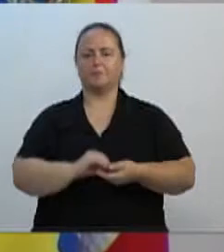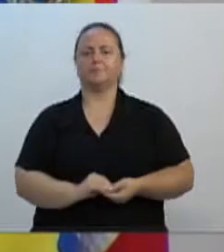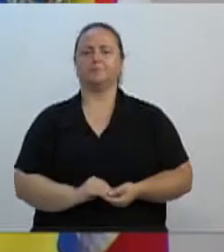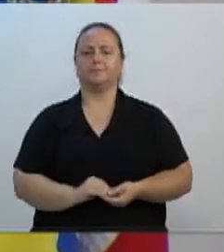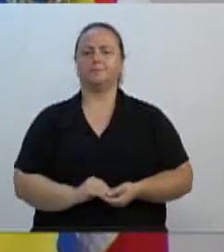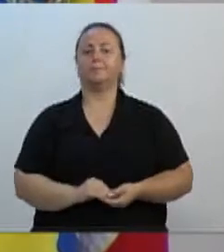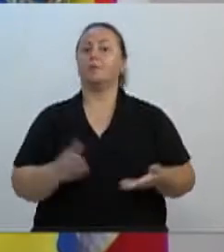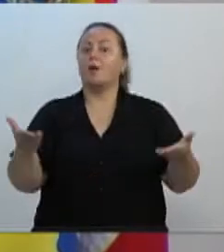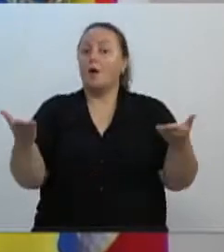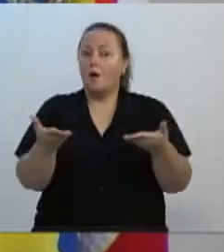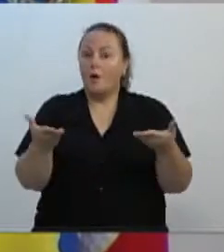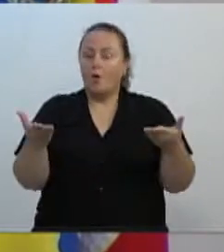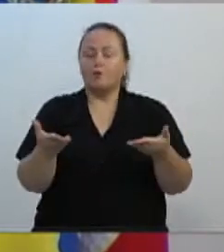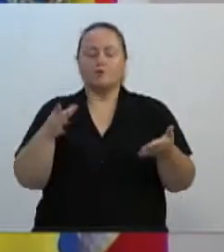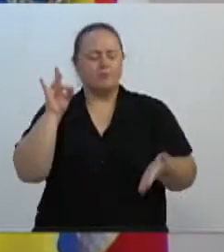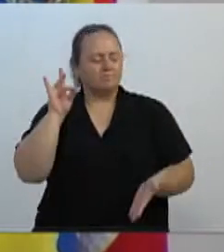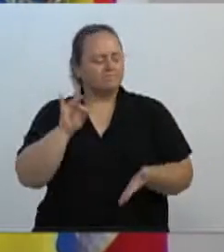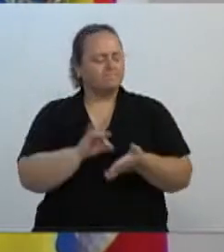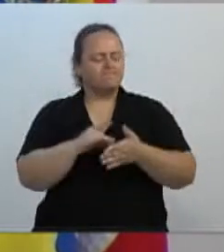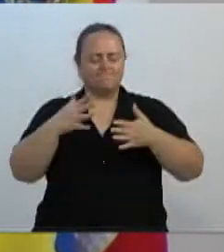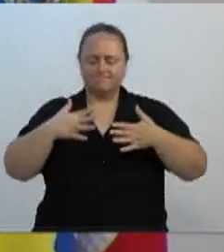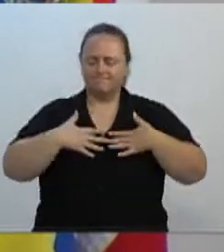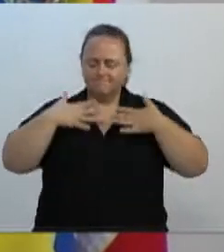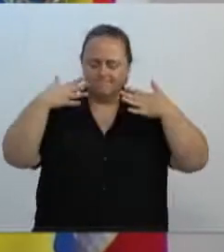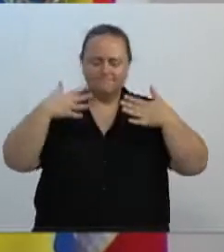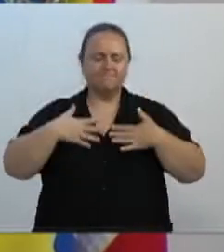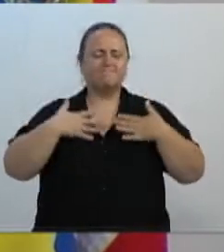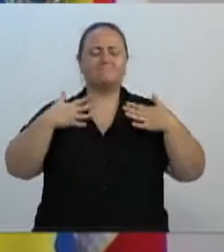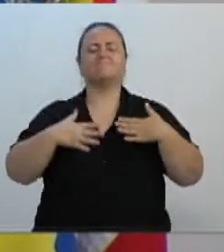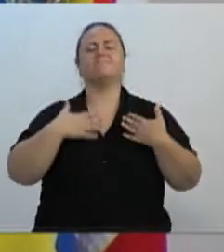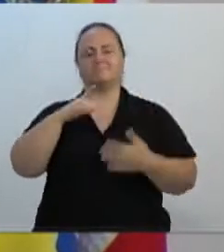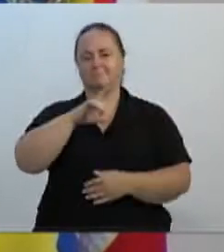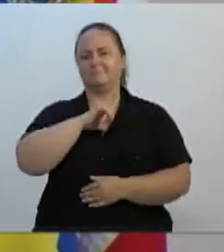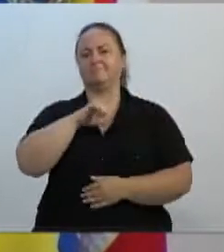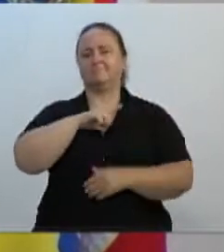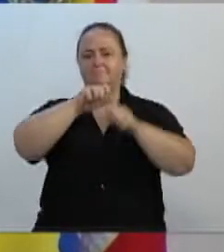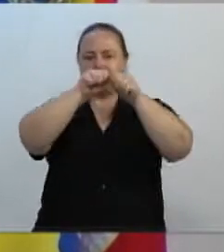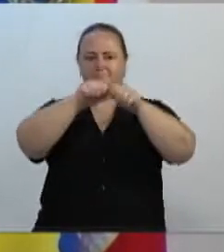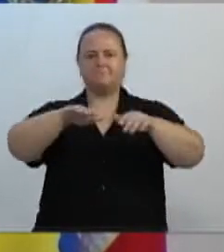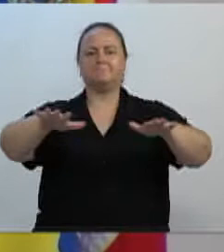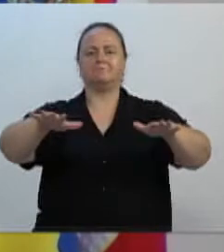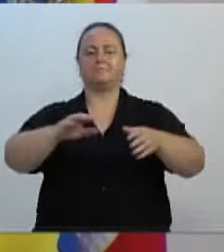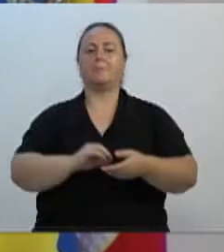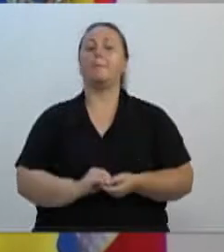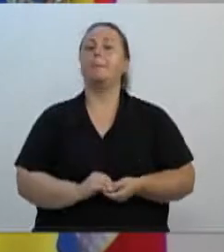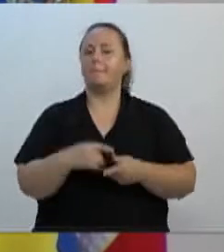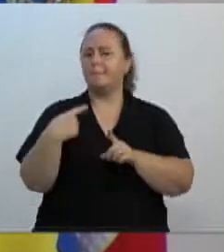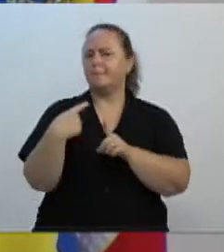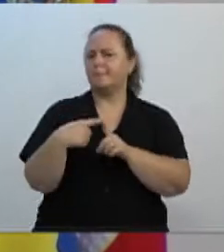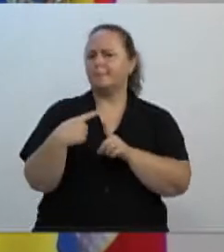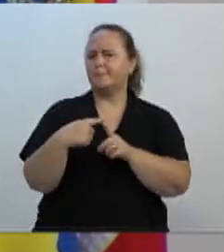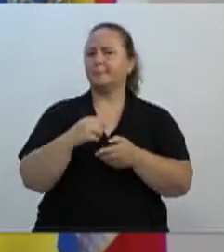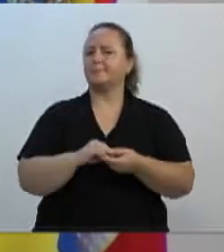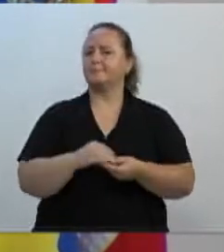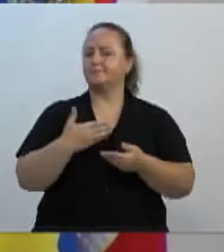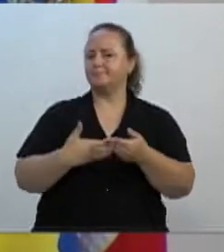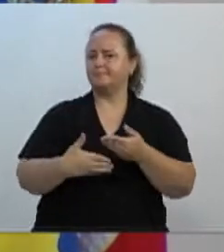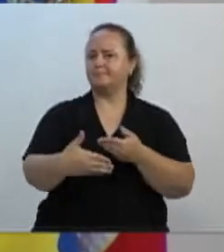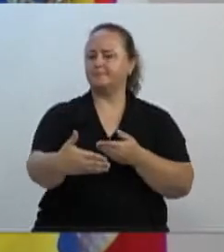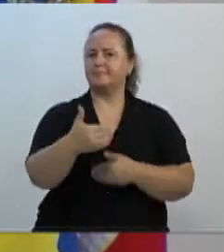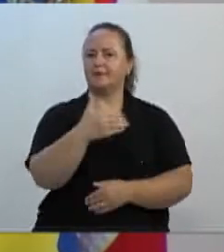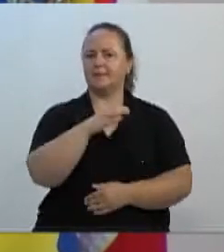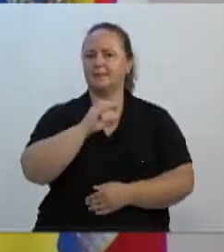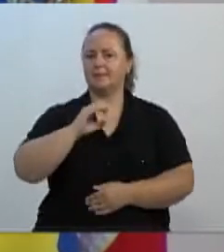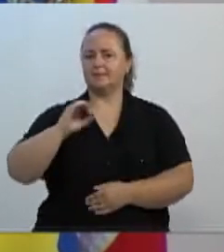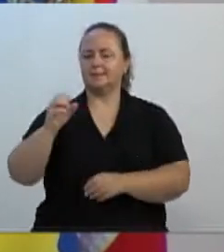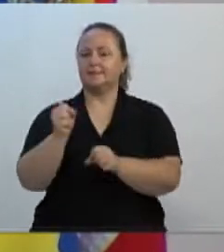que está emanando por toda a cidade de Blumenau, que é a programação de aniversário de 100 anos do Clube